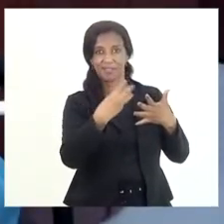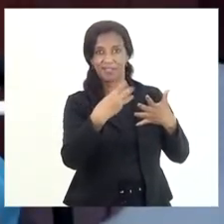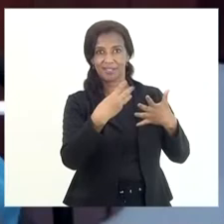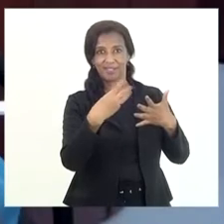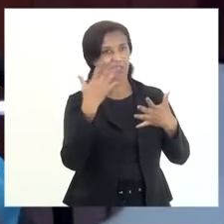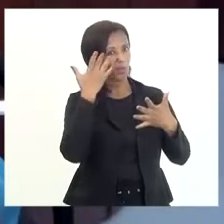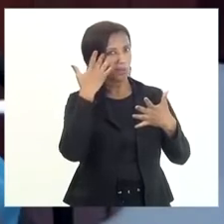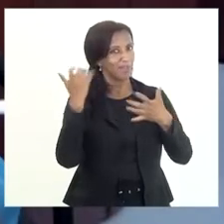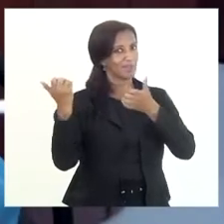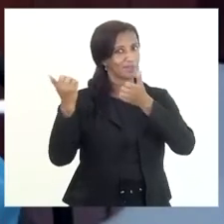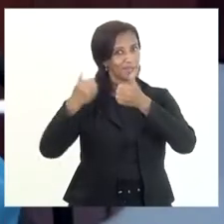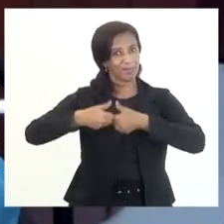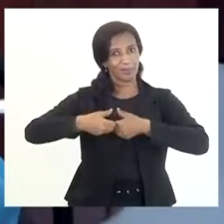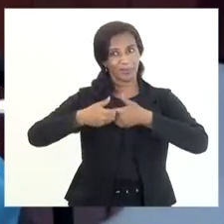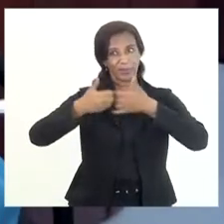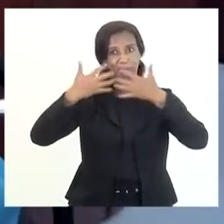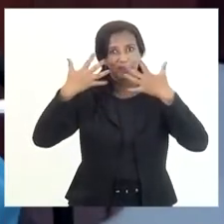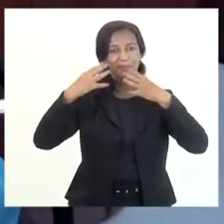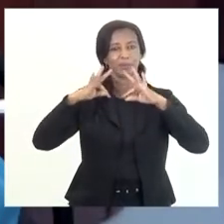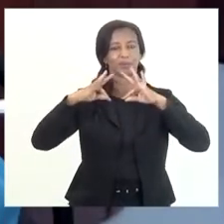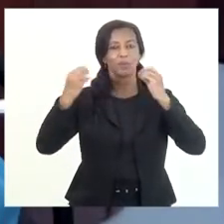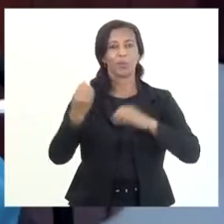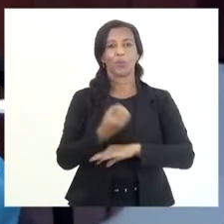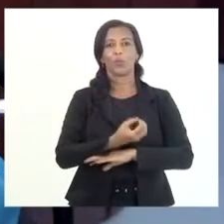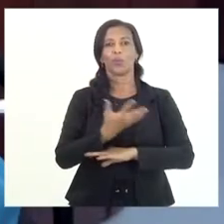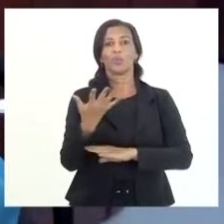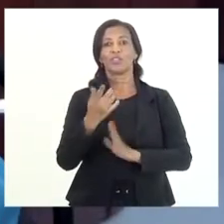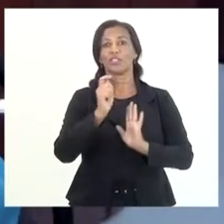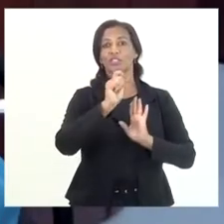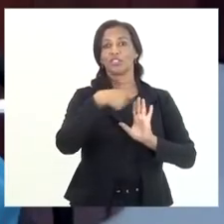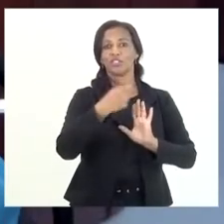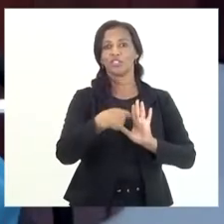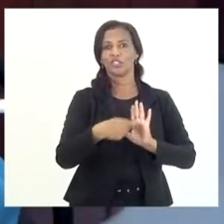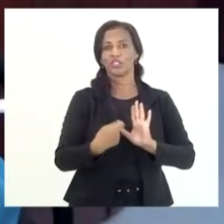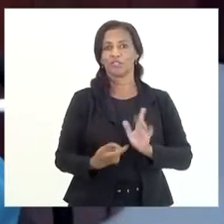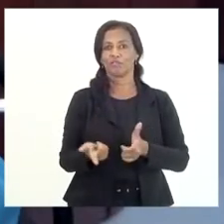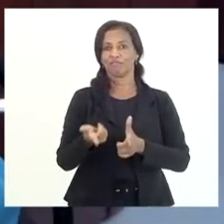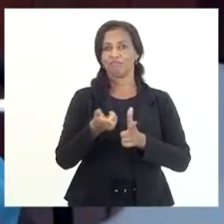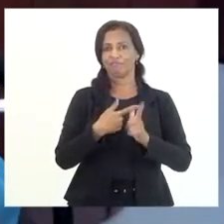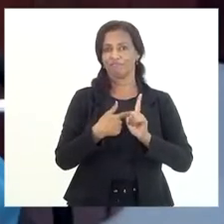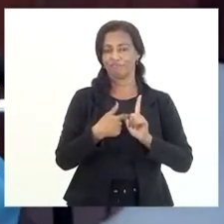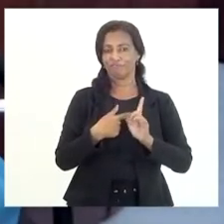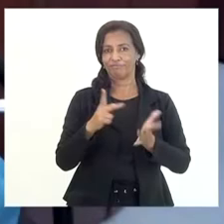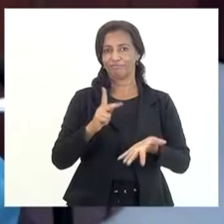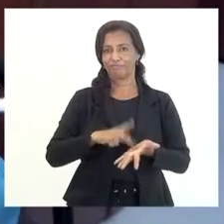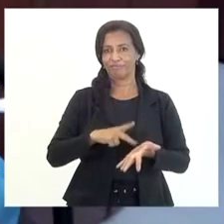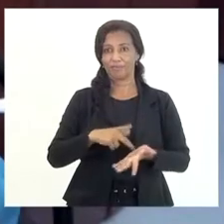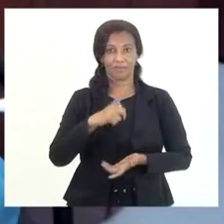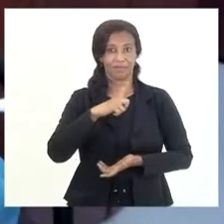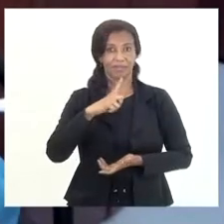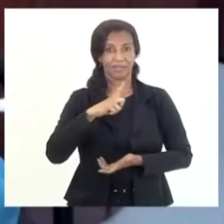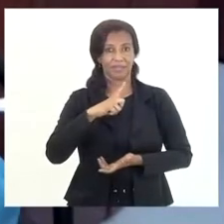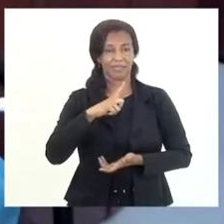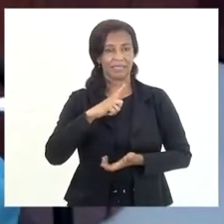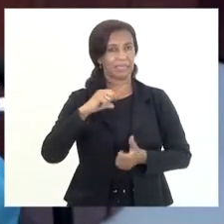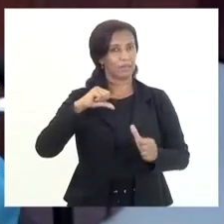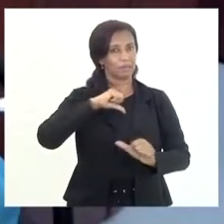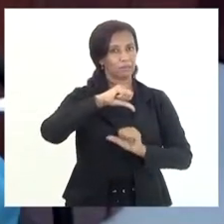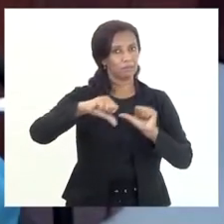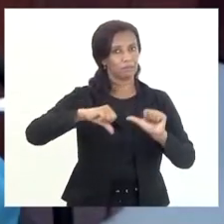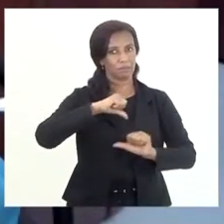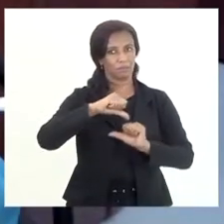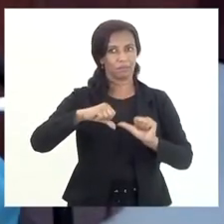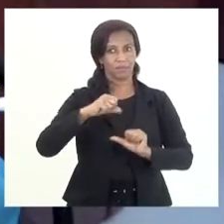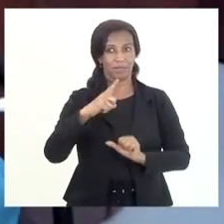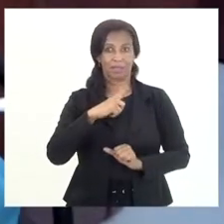os demais pontos, que é a questão da quantidade de inscrição em dívida ativa, que realmente tem uma distorção, pelo